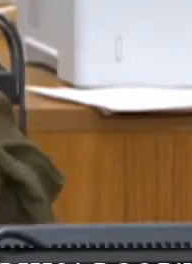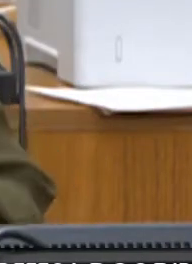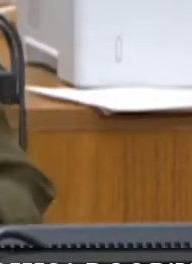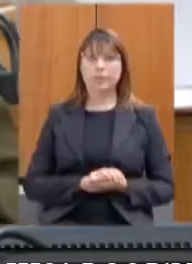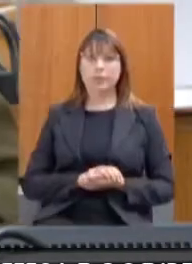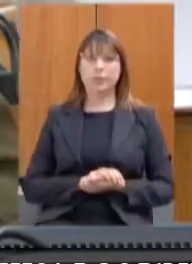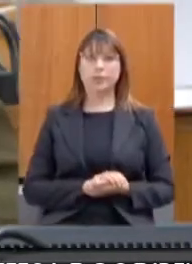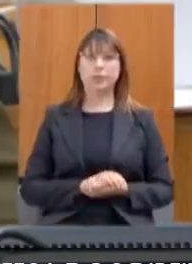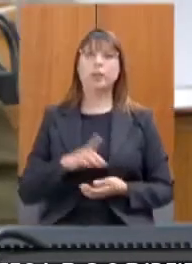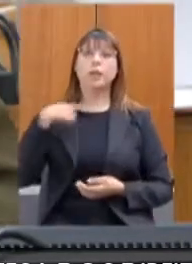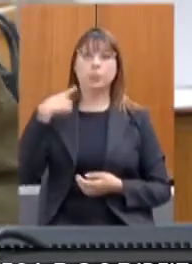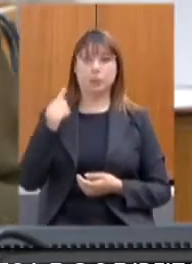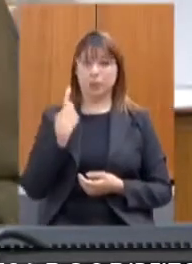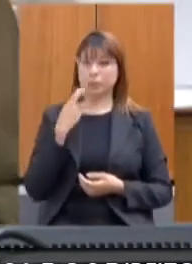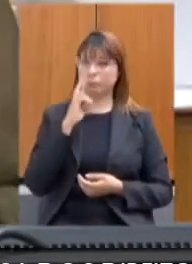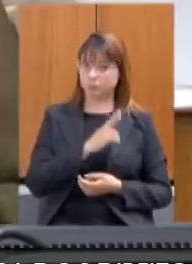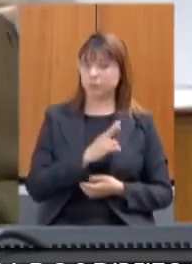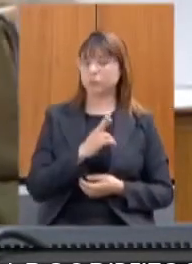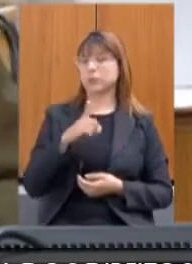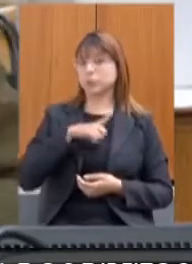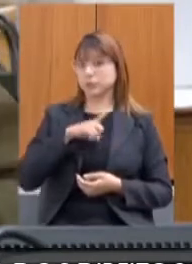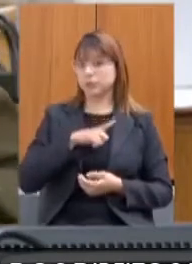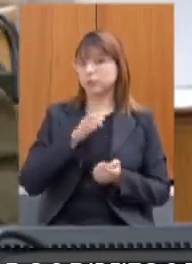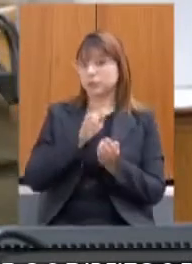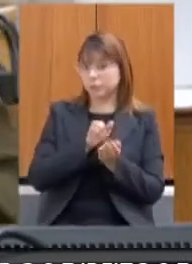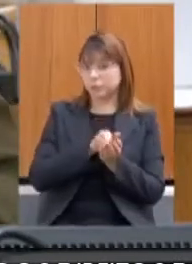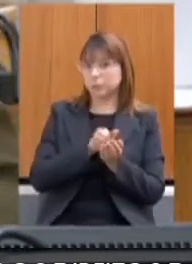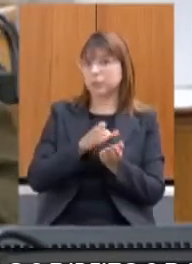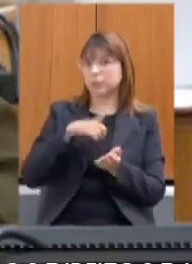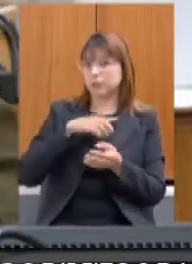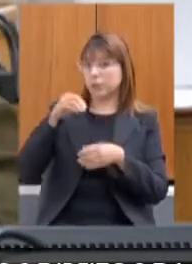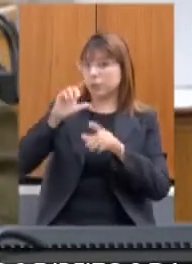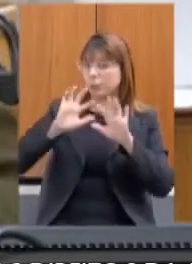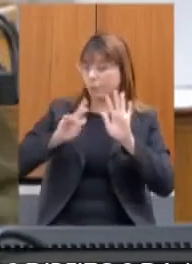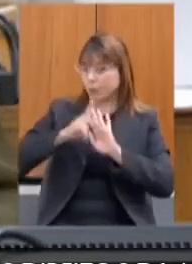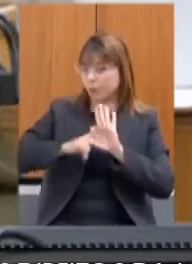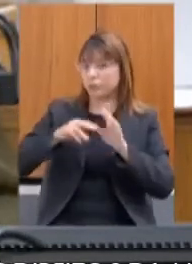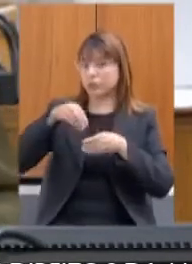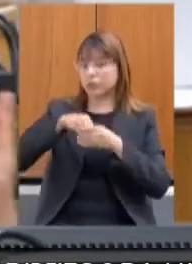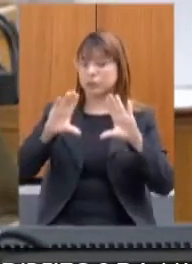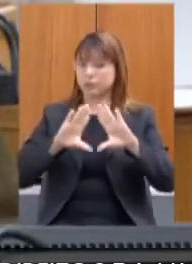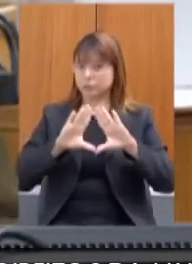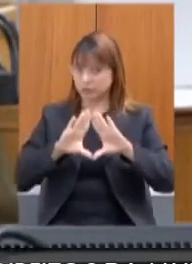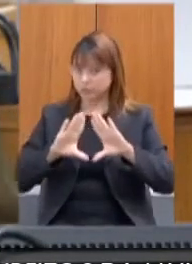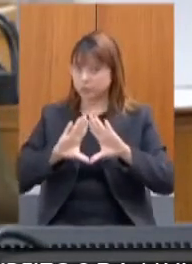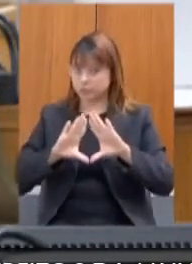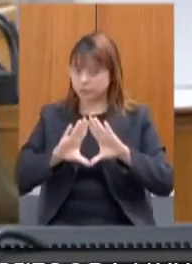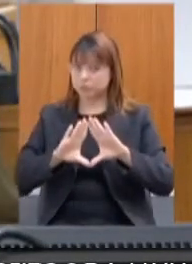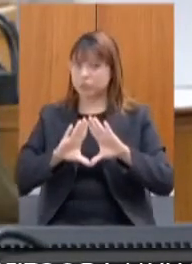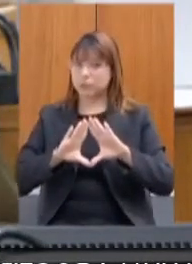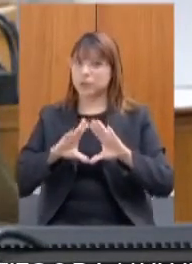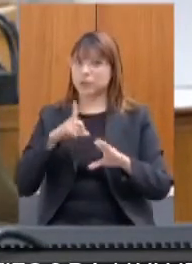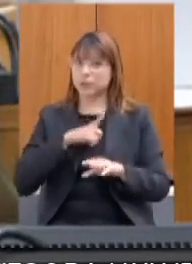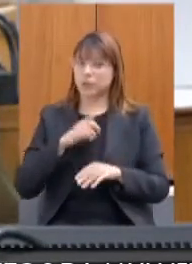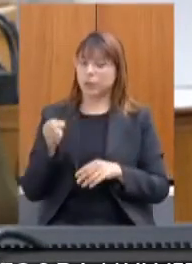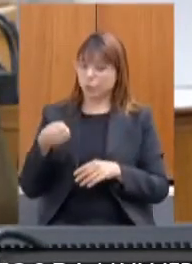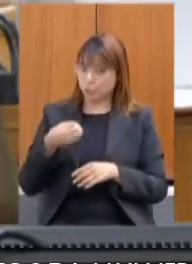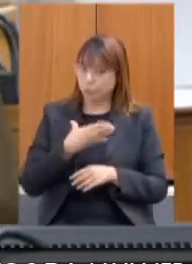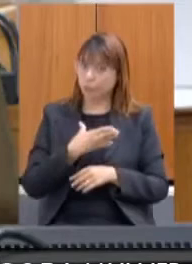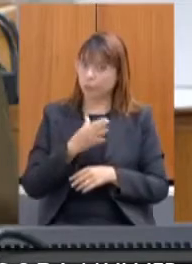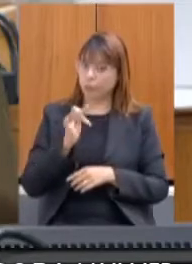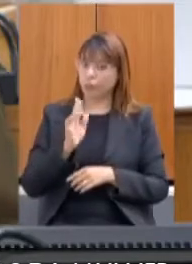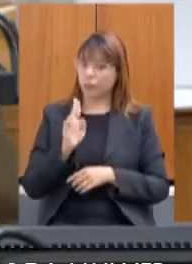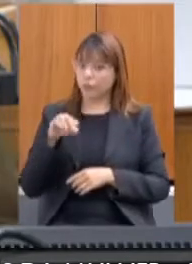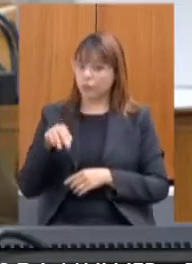já tem um projeto de lei aqui na Assembleia que faz alteração de todo o novo para o novo FUNPREM. Eu gostaria